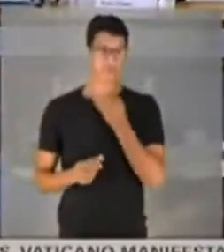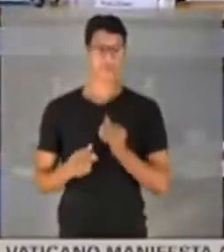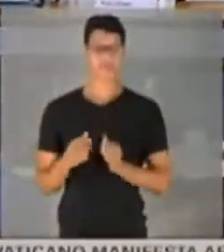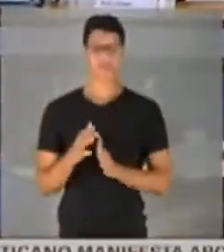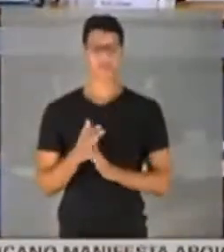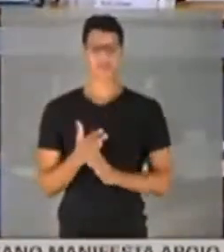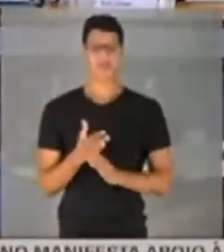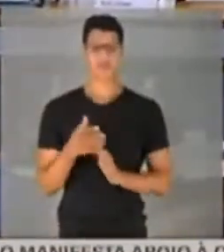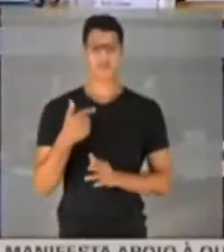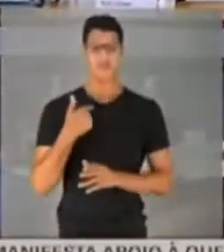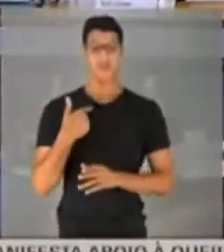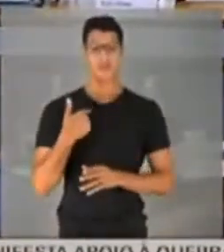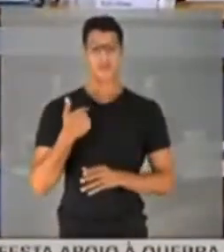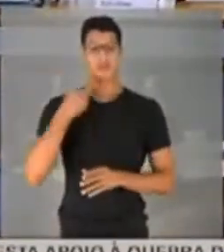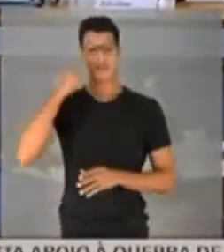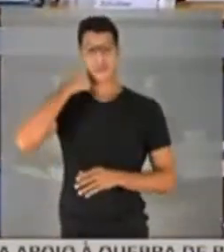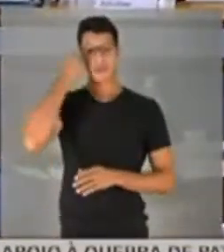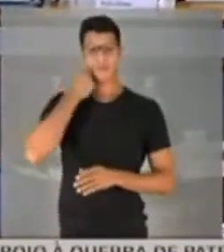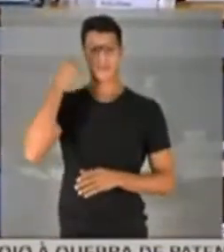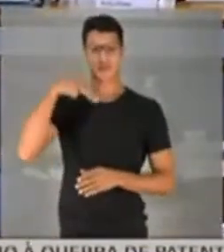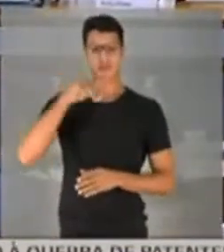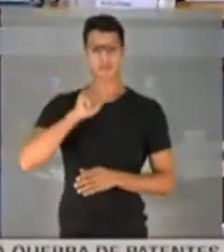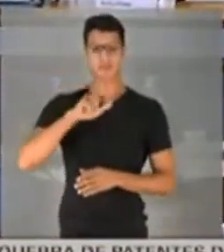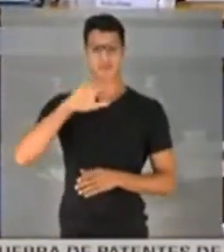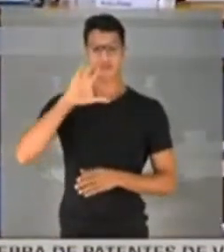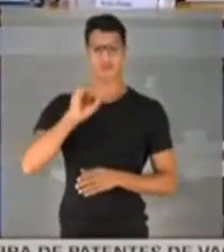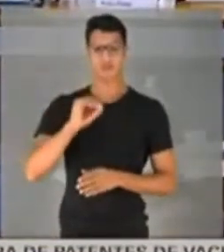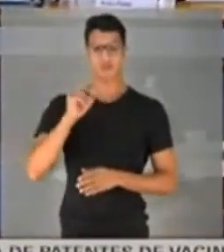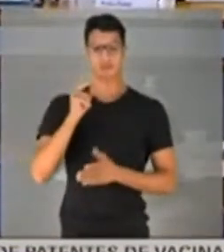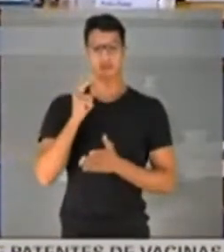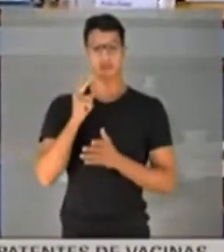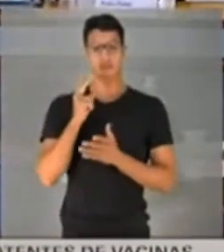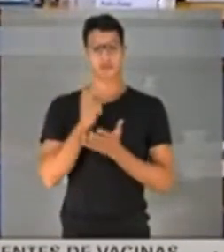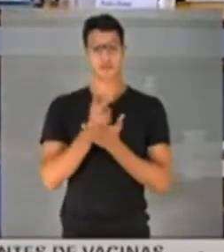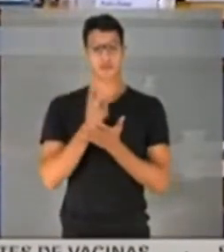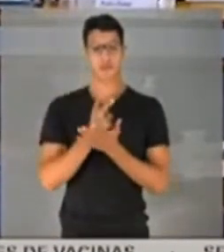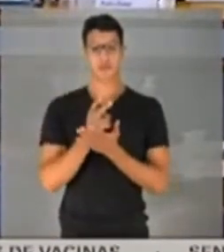Eu, senador Margot Rogério, apesar de